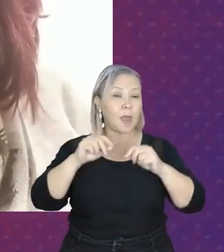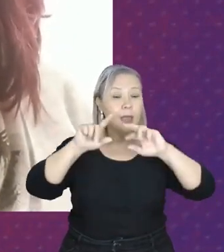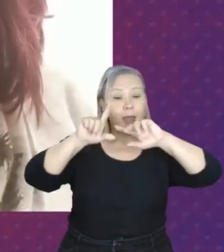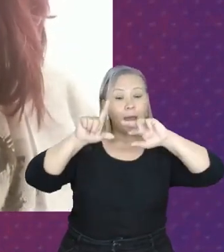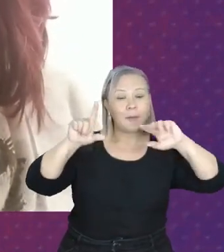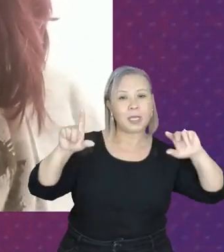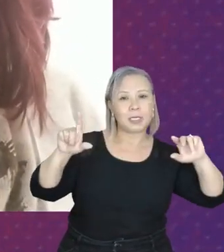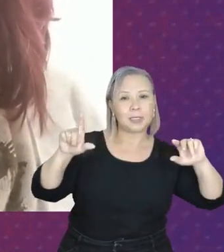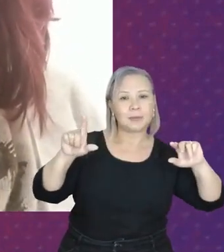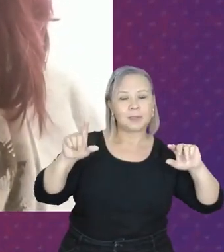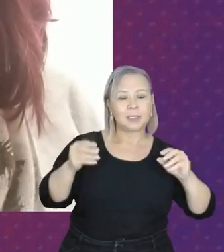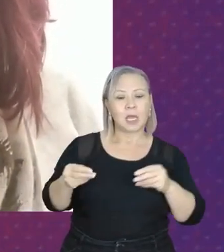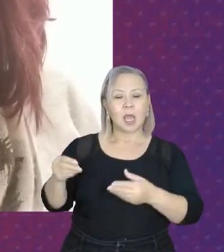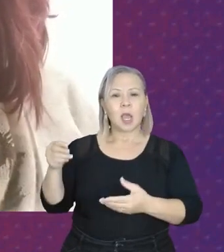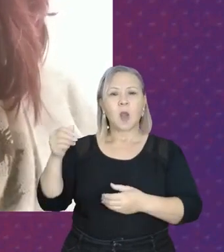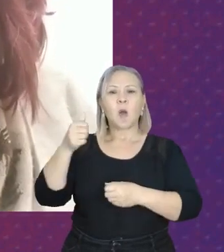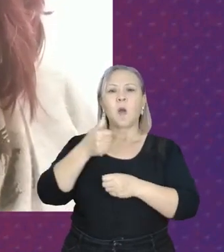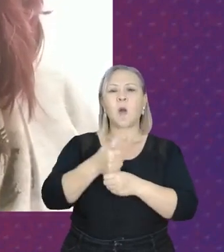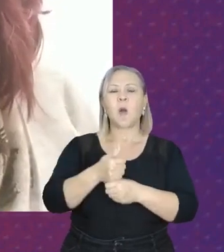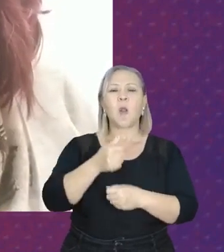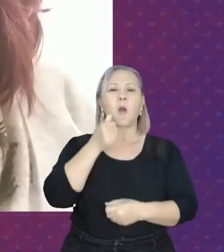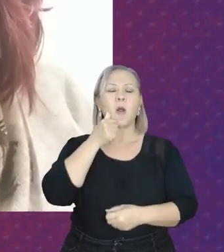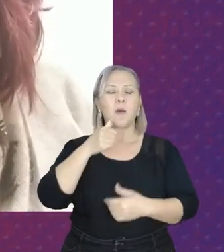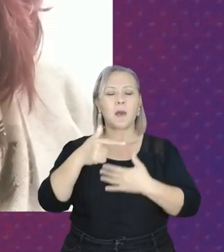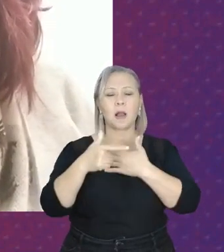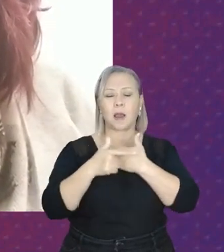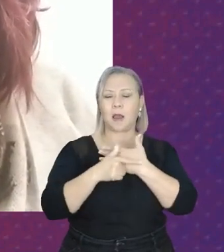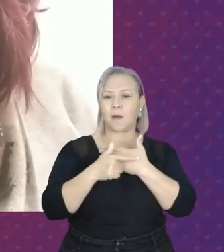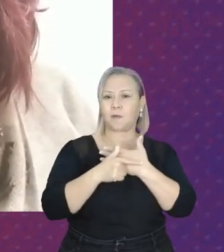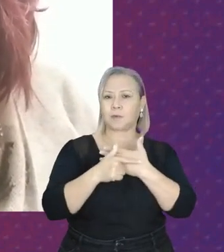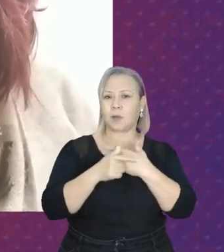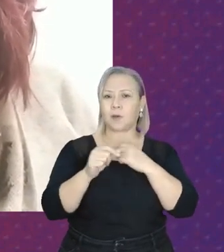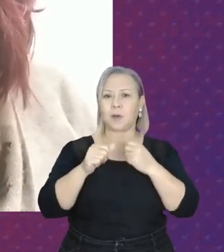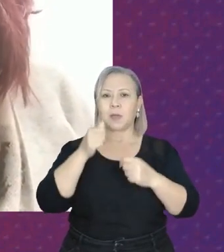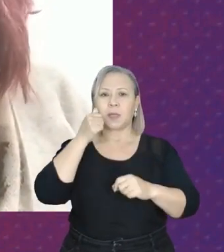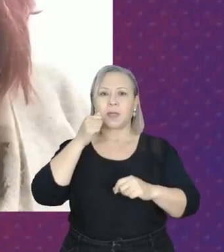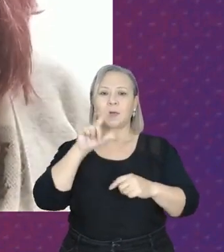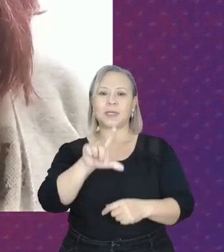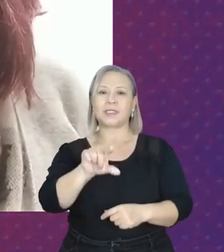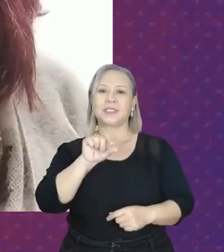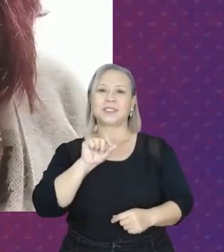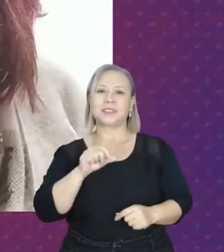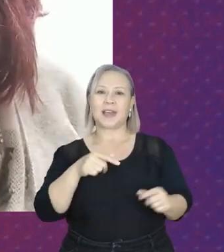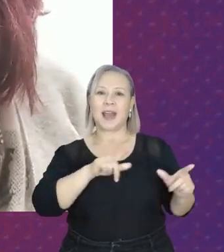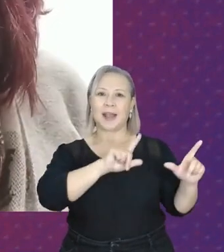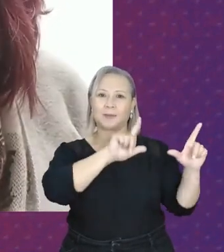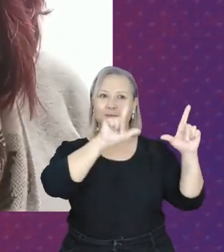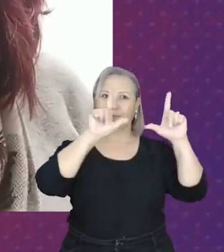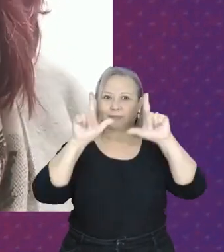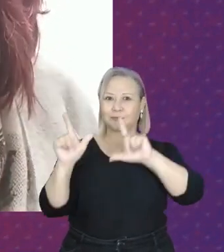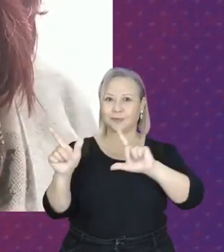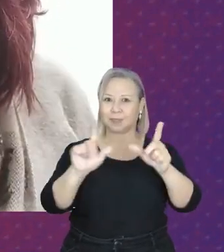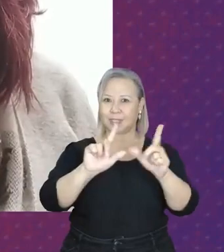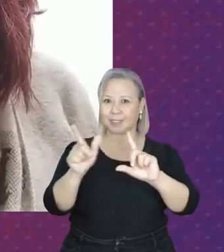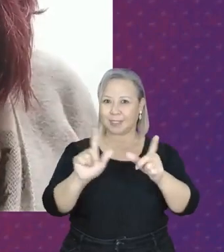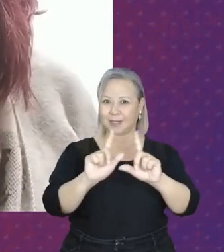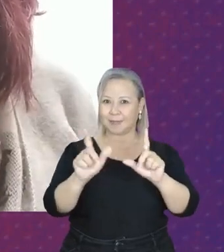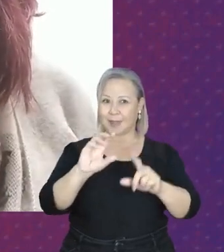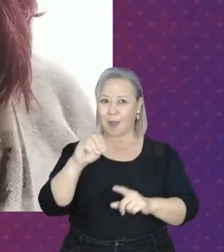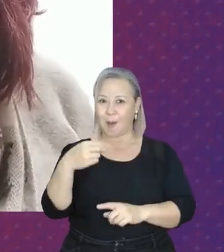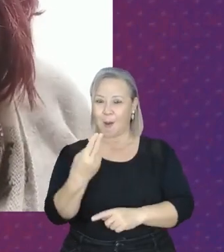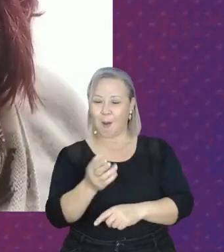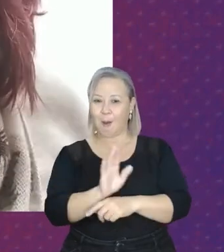coloca sempre naquele papel da mulher que se destaca nas telas da televisão ou do